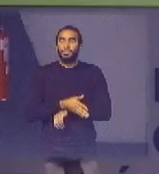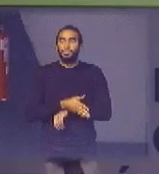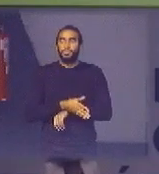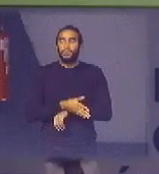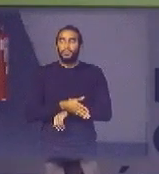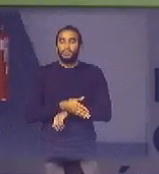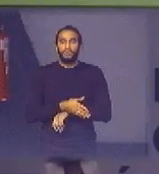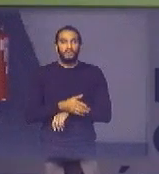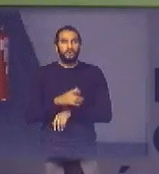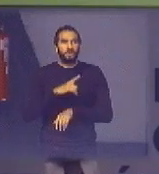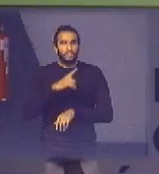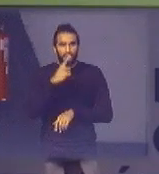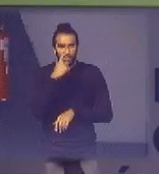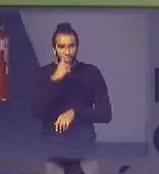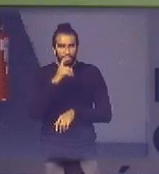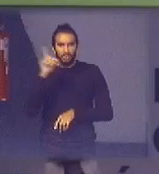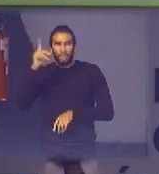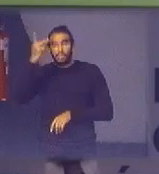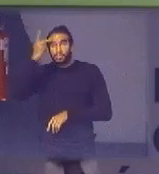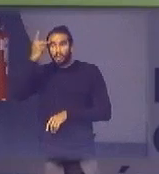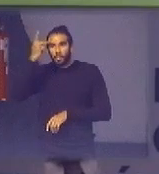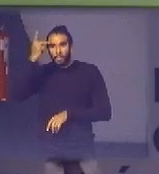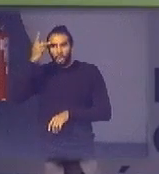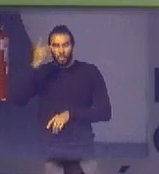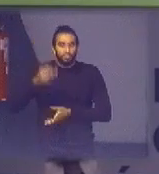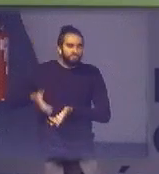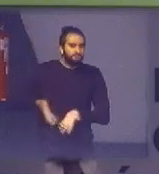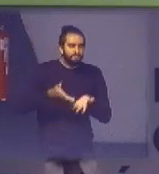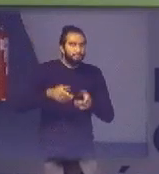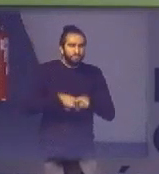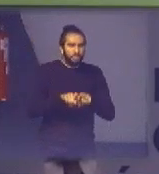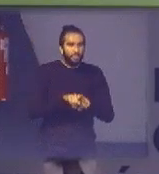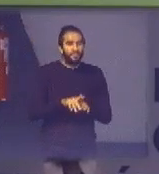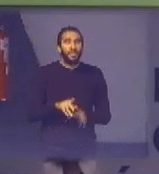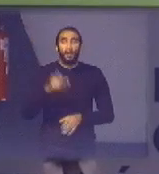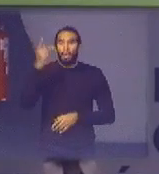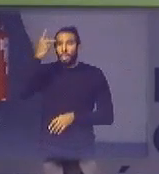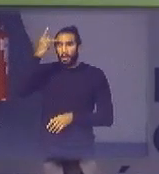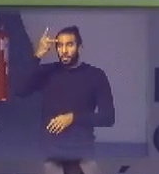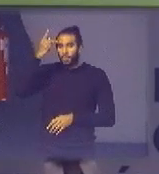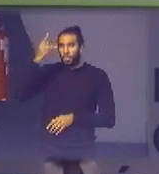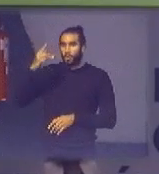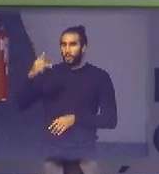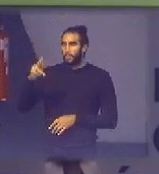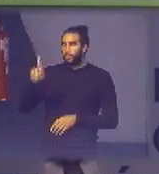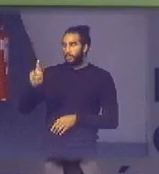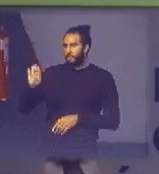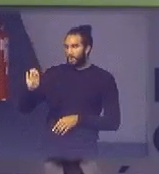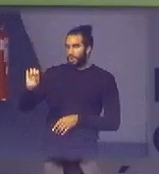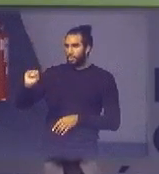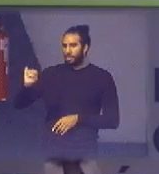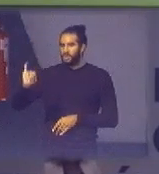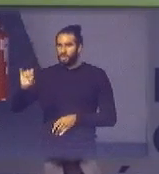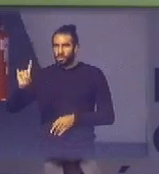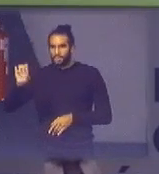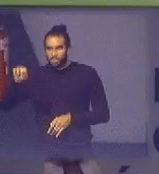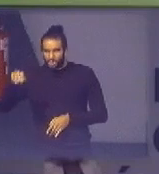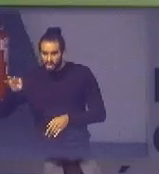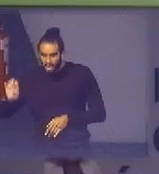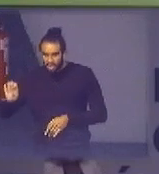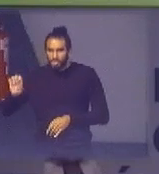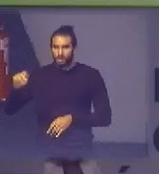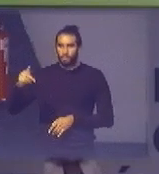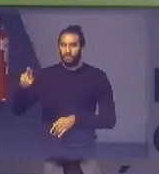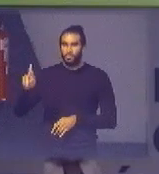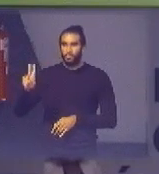eletrônico em Presidente Prudente Presidente Prudente para quem conhece São Paulo é a última cidade no cantinho de São